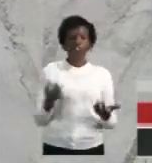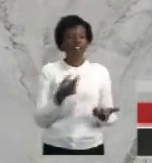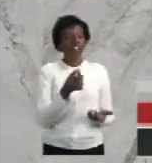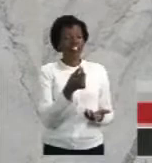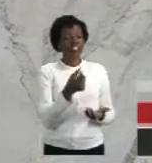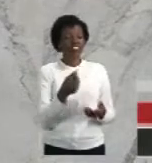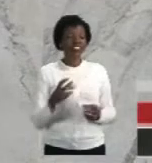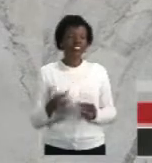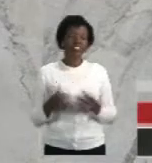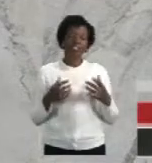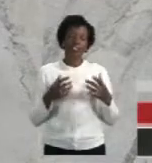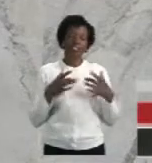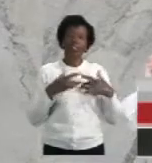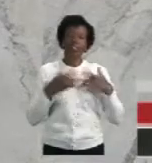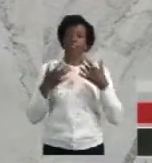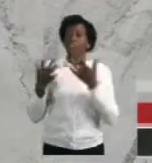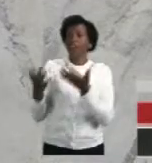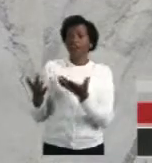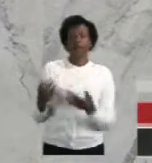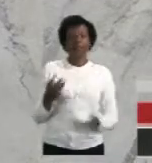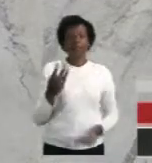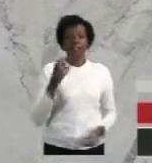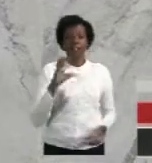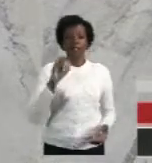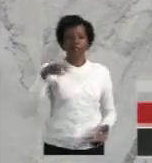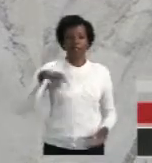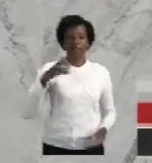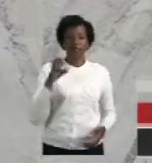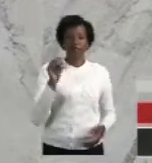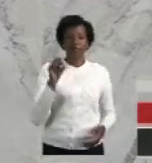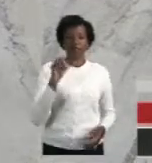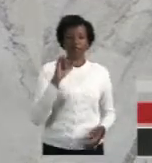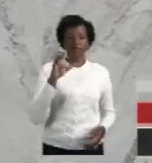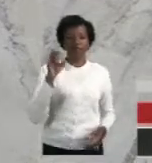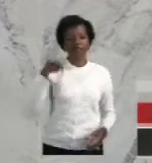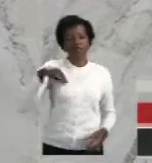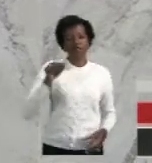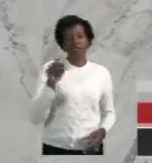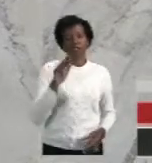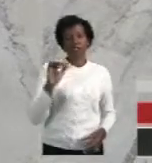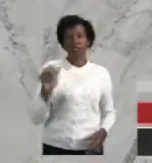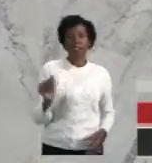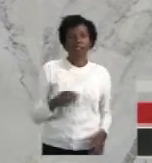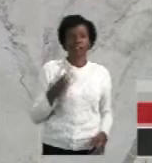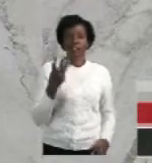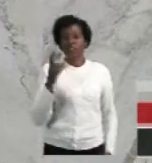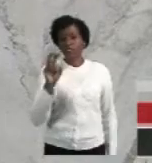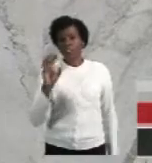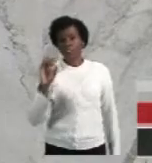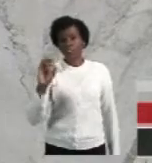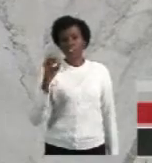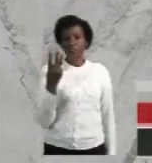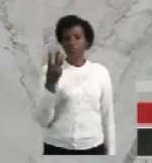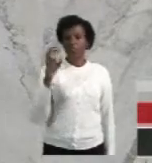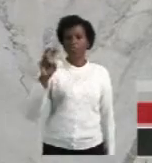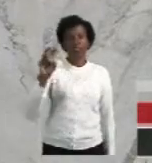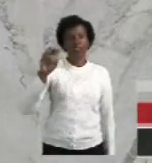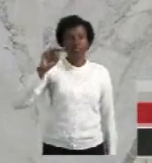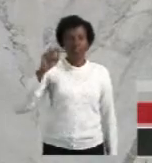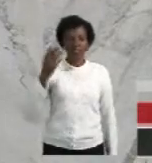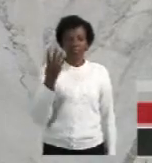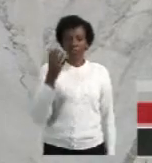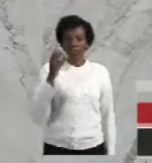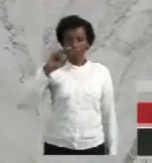sendo doado por alguma concessionária, 30, 35, 40 milhões para a campanha de governador. Da onde está vindo esse dinheiro? Do bolso do